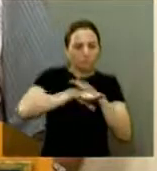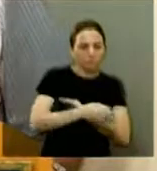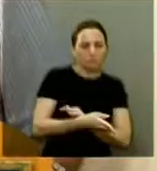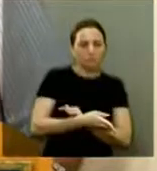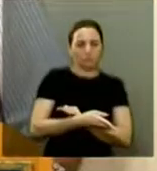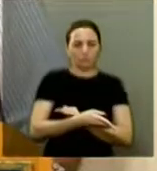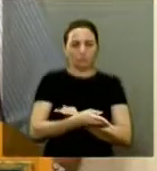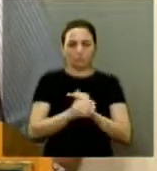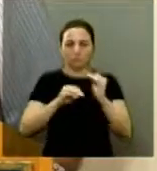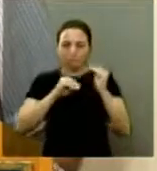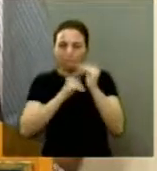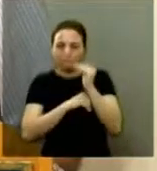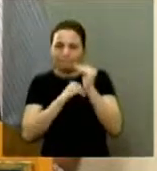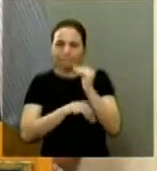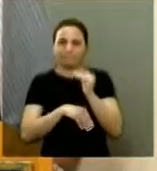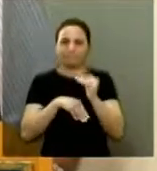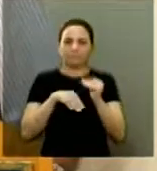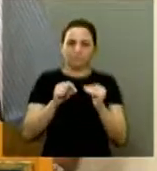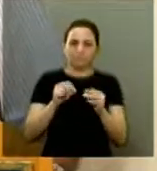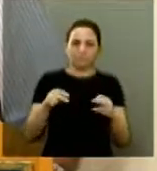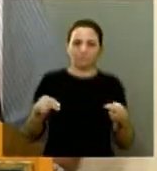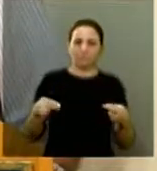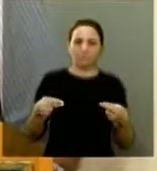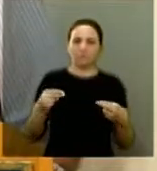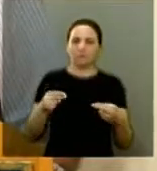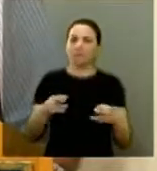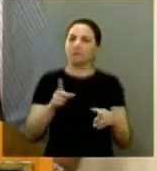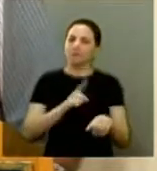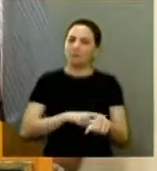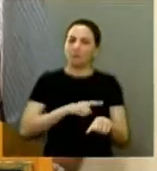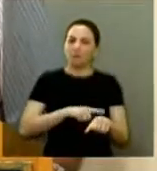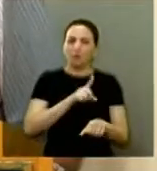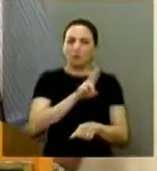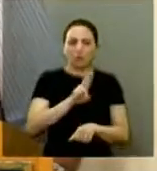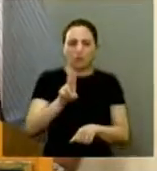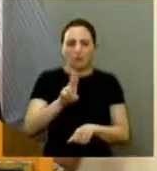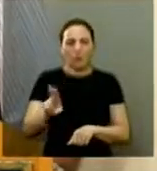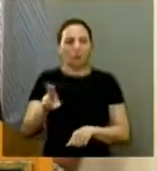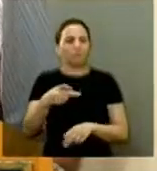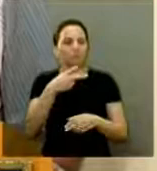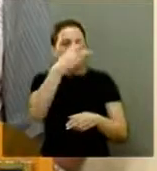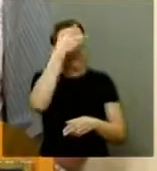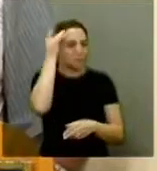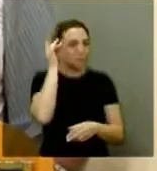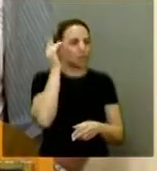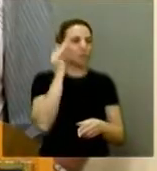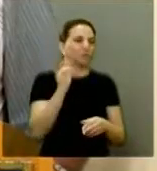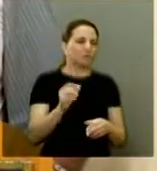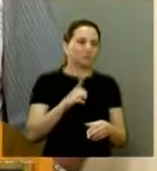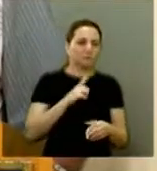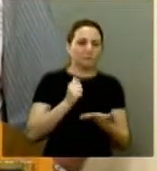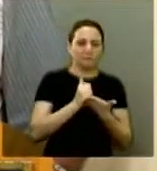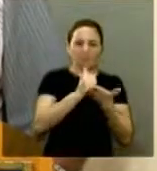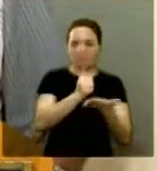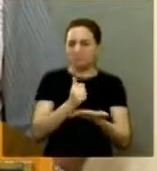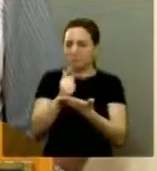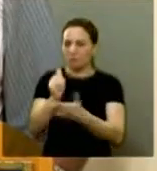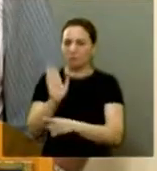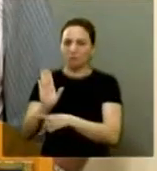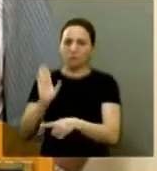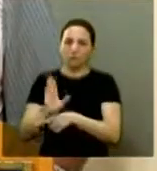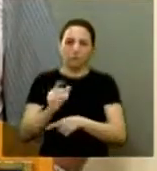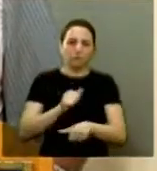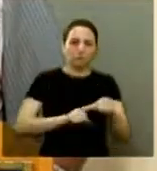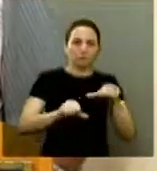do tapete está na hora de se colocar dar nome aos bois ver quem foi beneficiado tá e